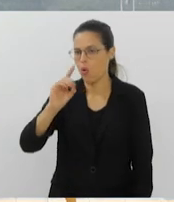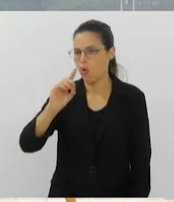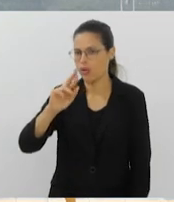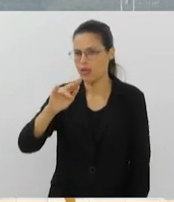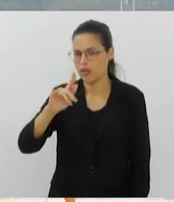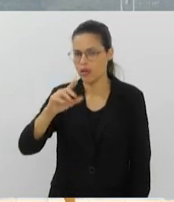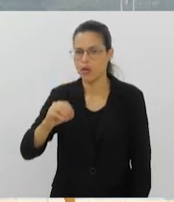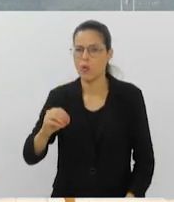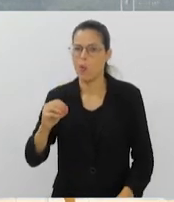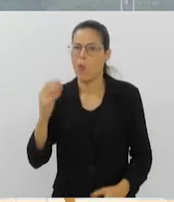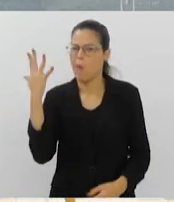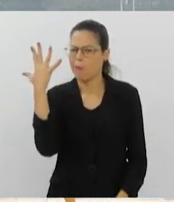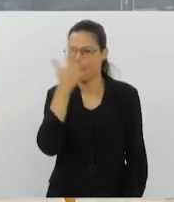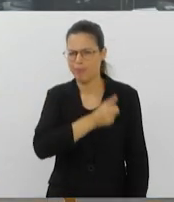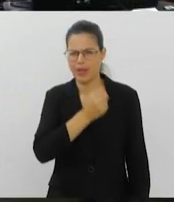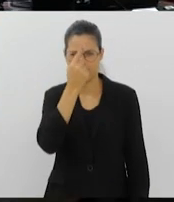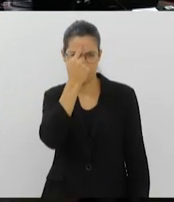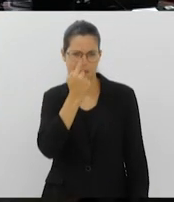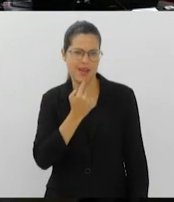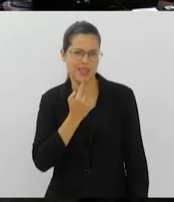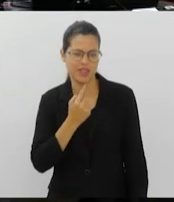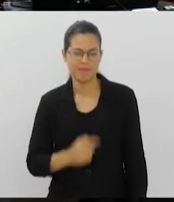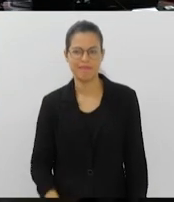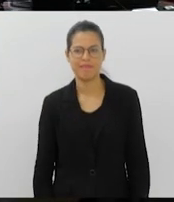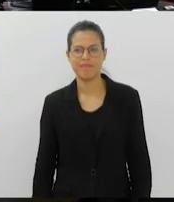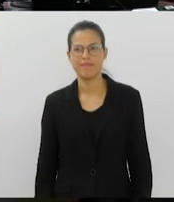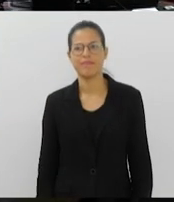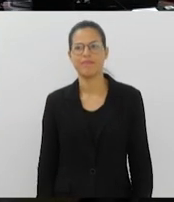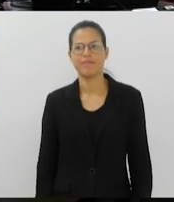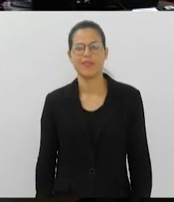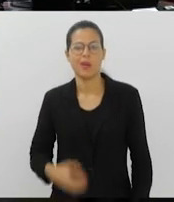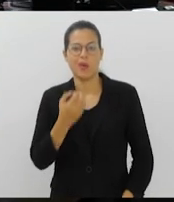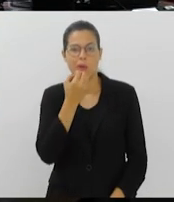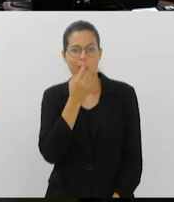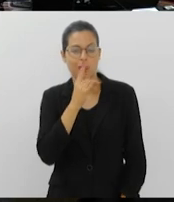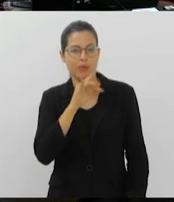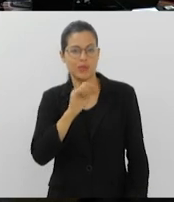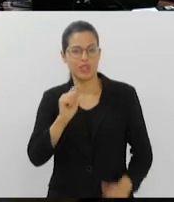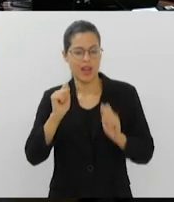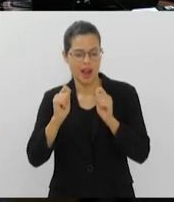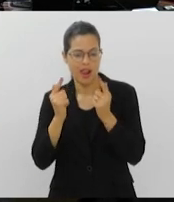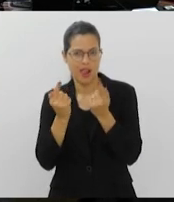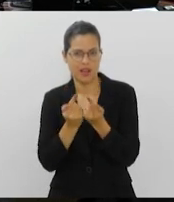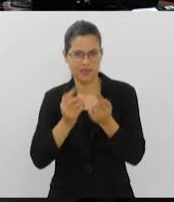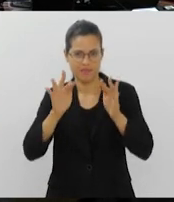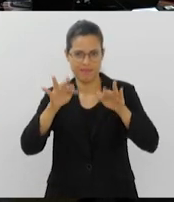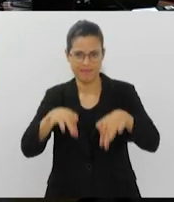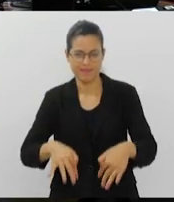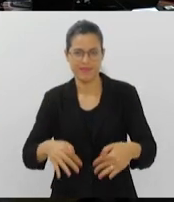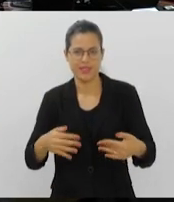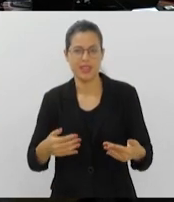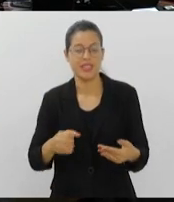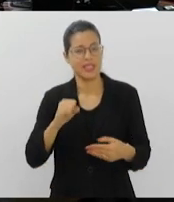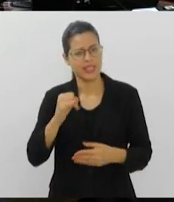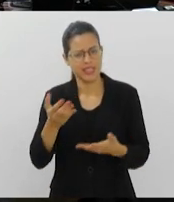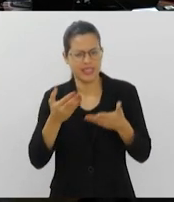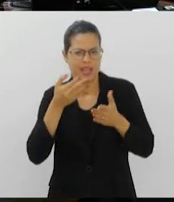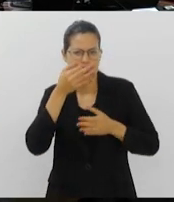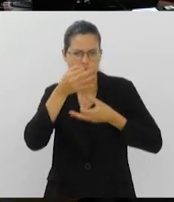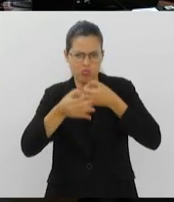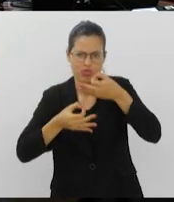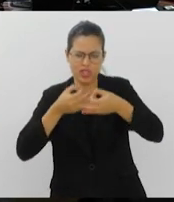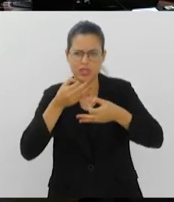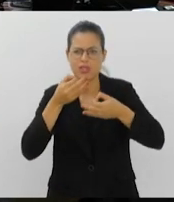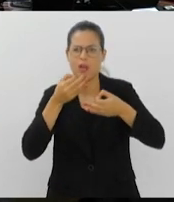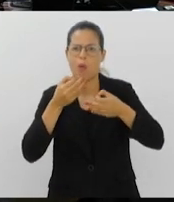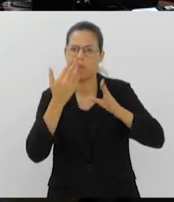belíssima imagem. O Bom Dia Alerje termina aqui. Se você quiser enviar sugestões